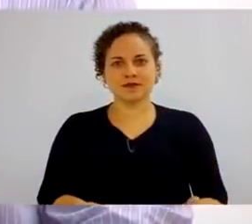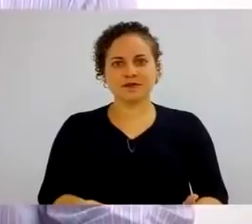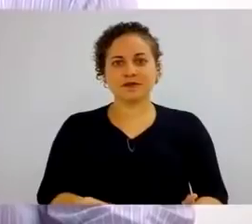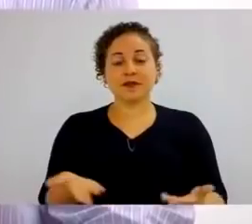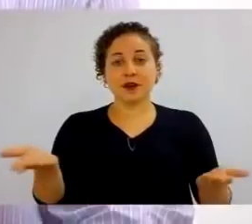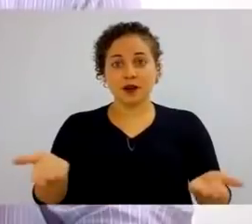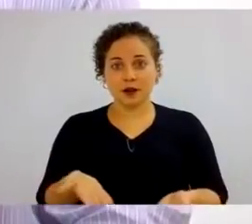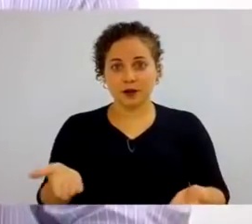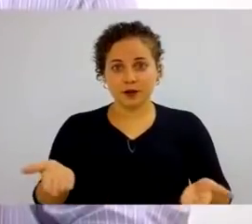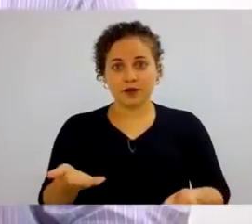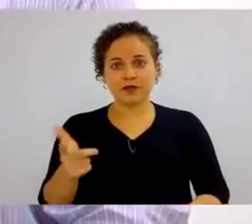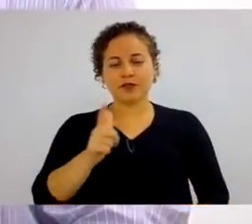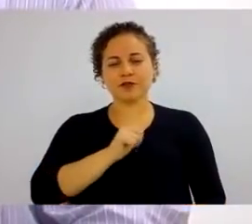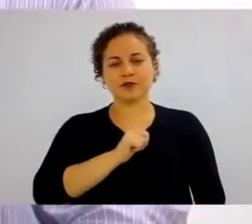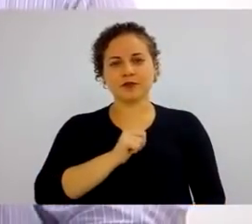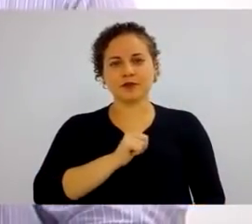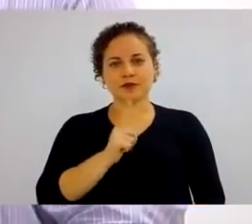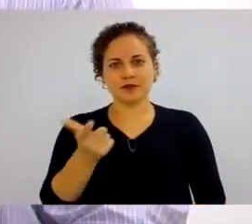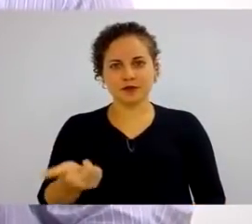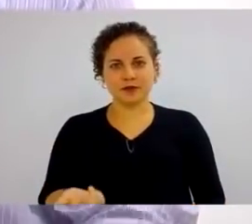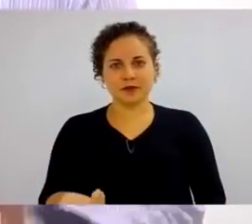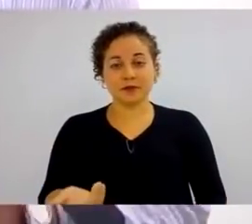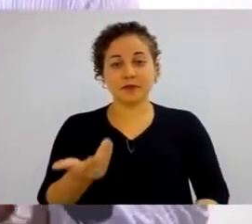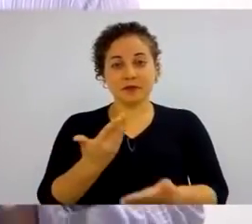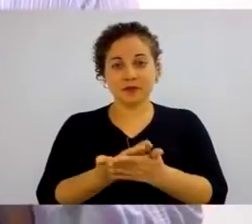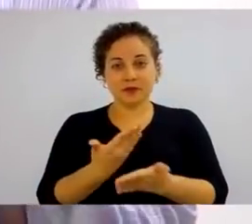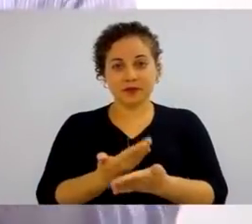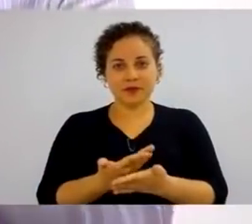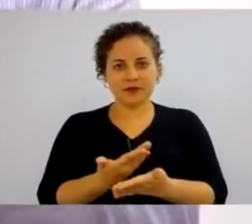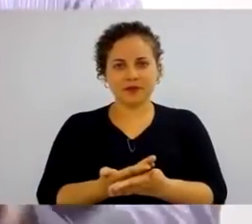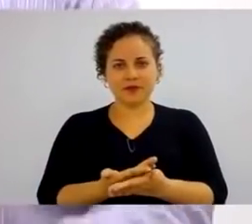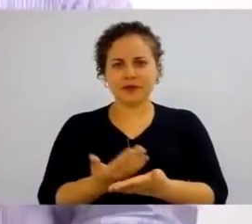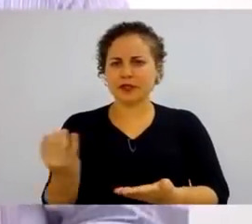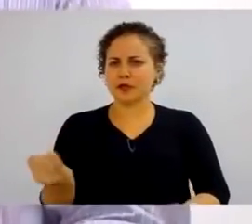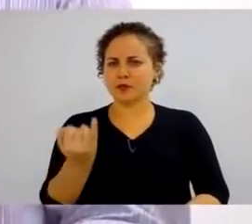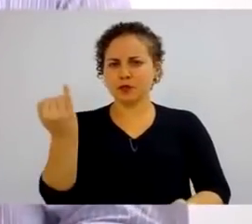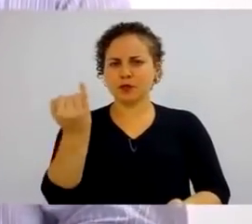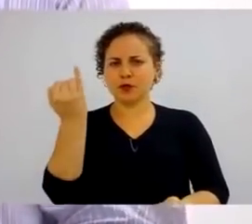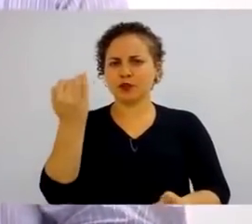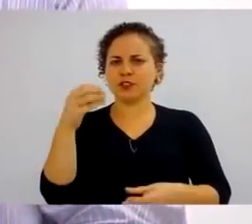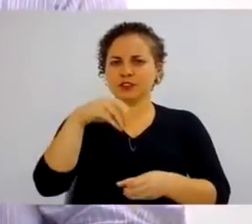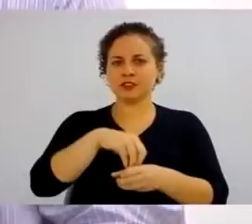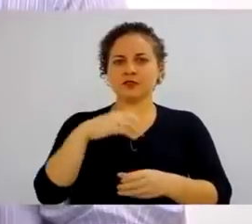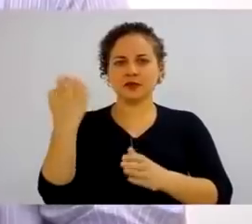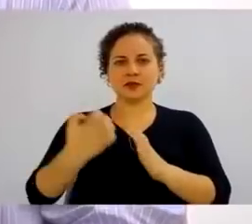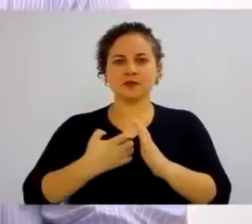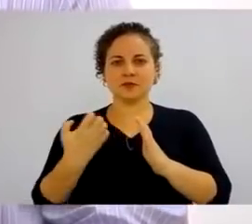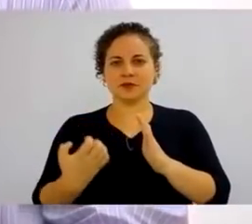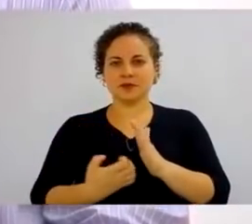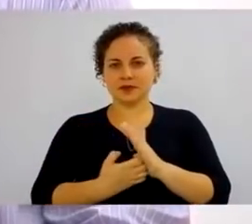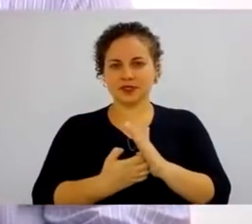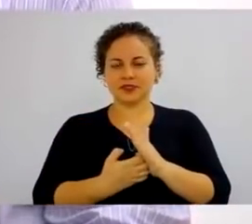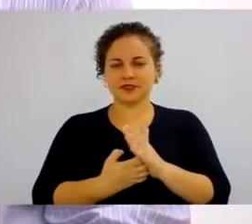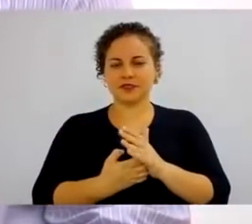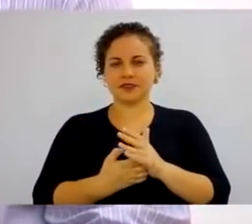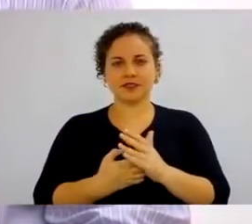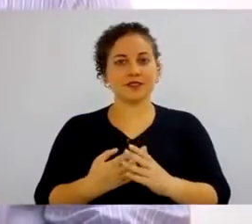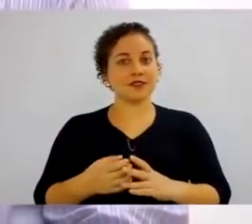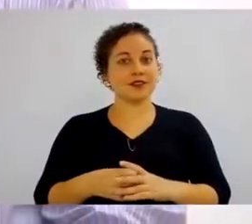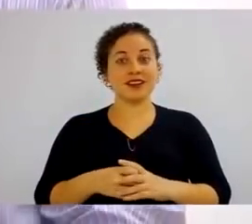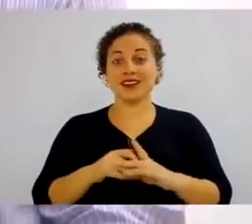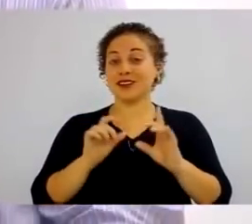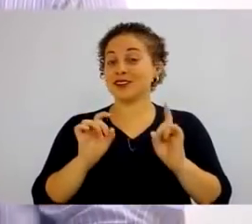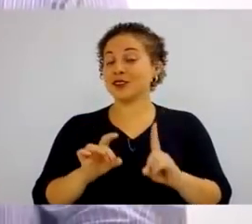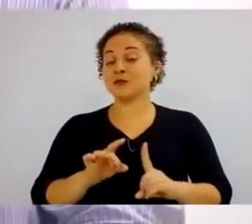ele. Agora, nós vamos falar de algo muito importante dentro de uma empresa, algo que é